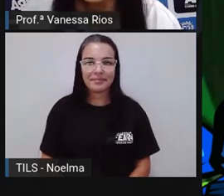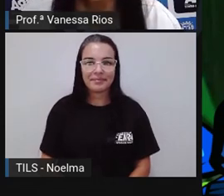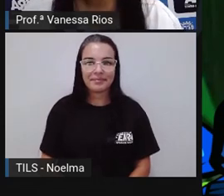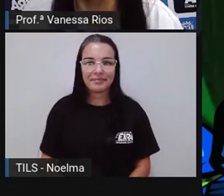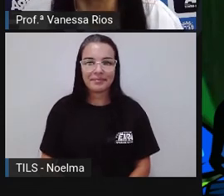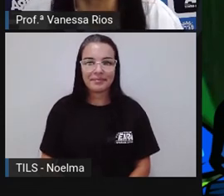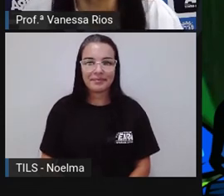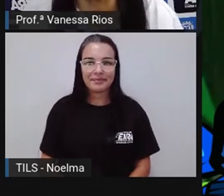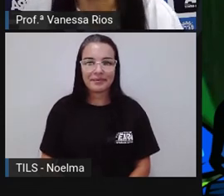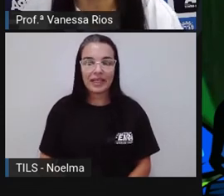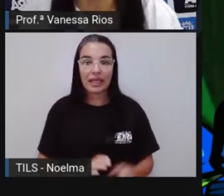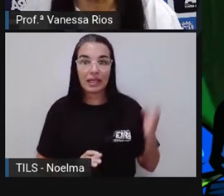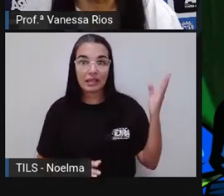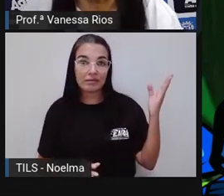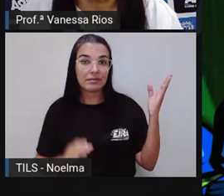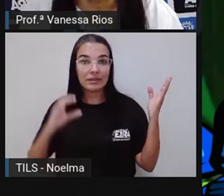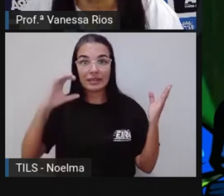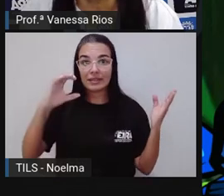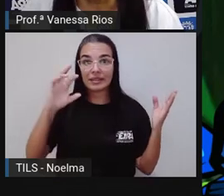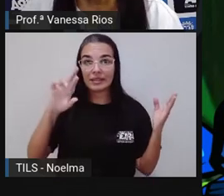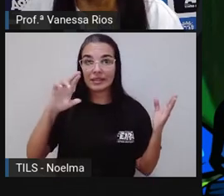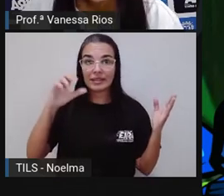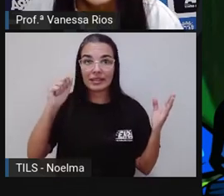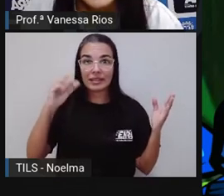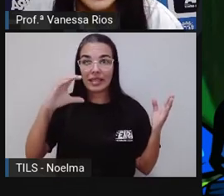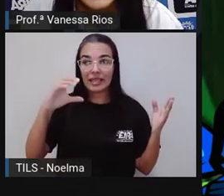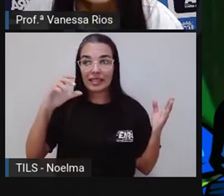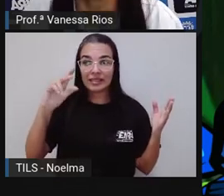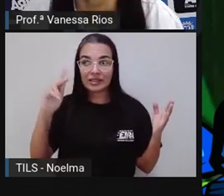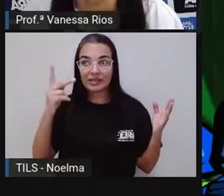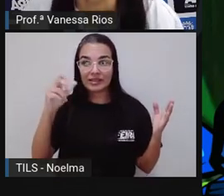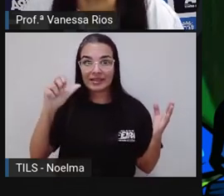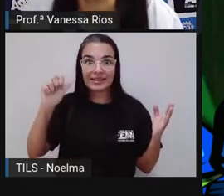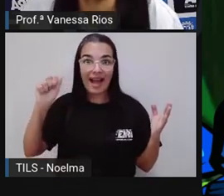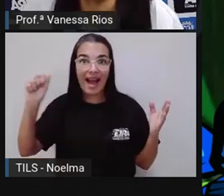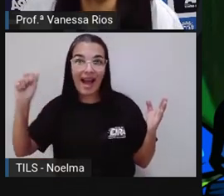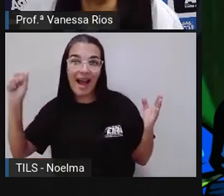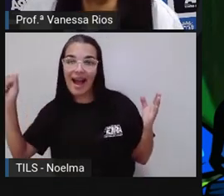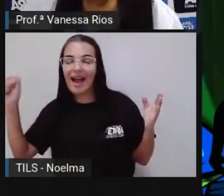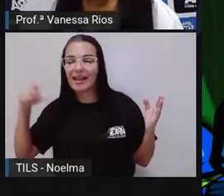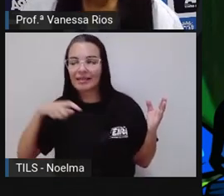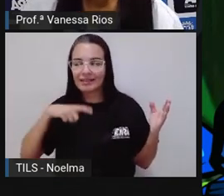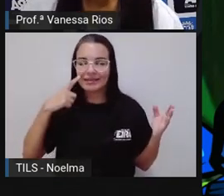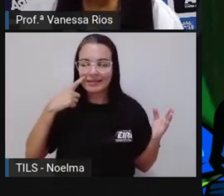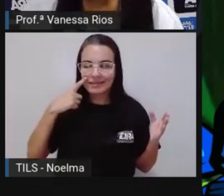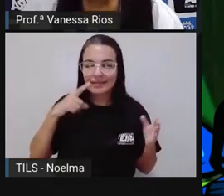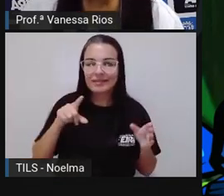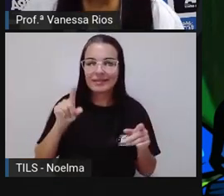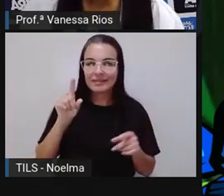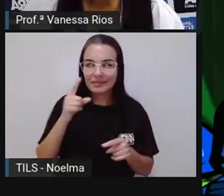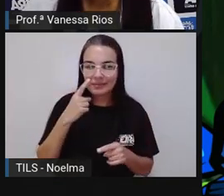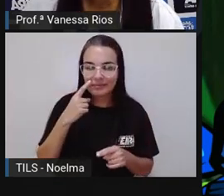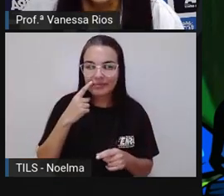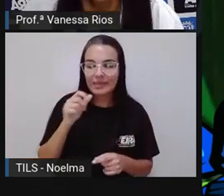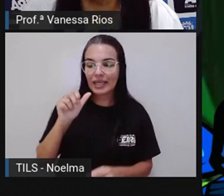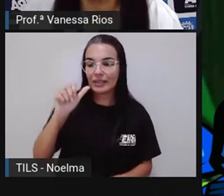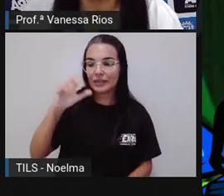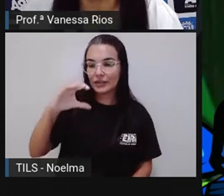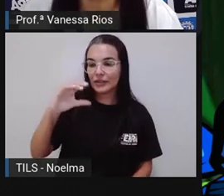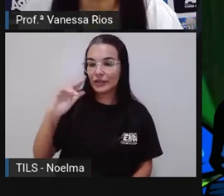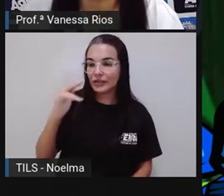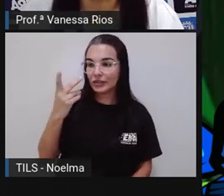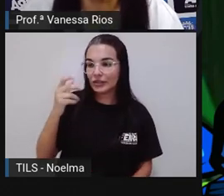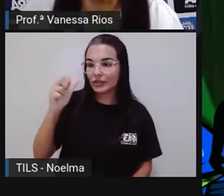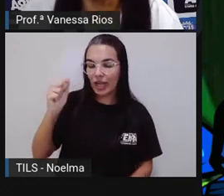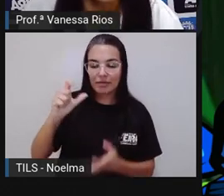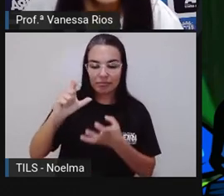Agora, crachá. Crachá. Nós percebemos também que a sílaba tônica é o chá e que